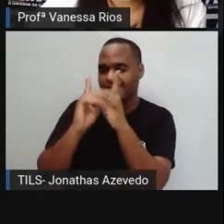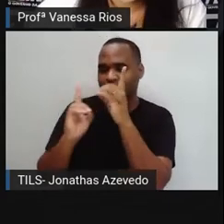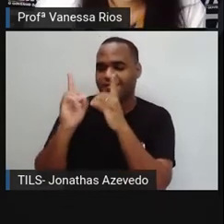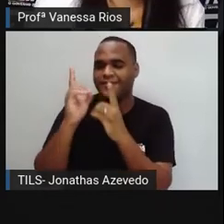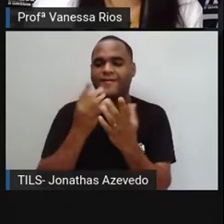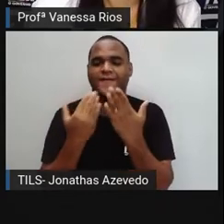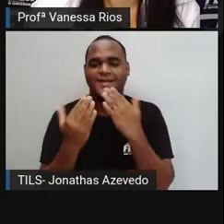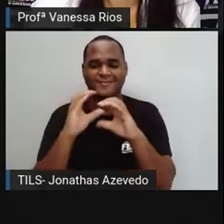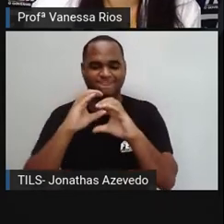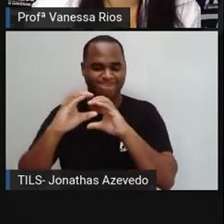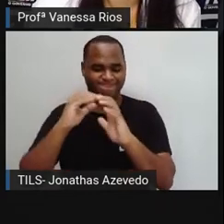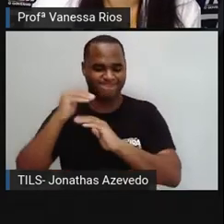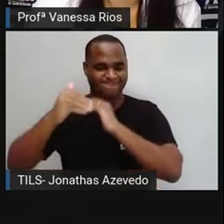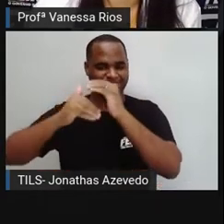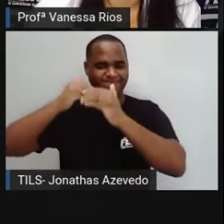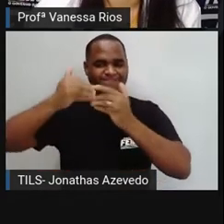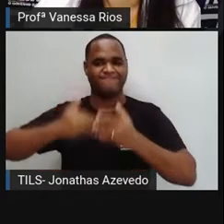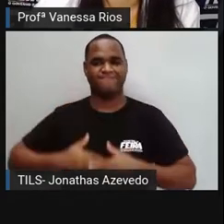de comunicação.